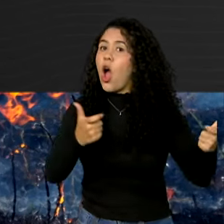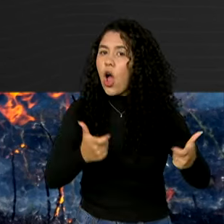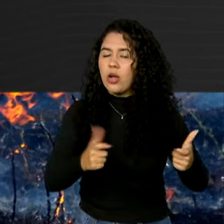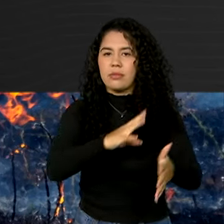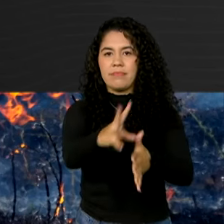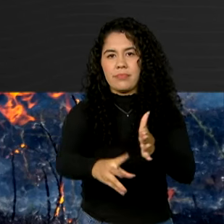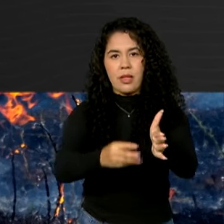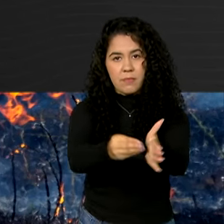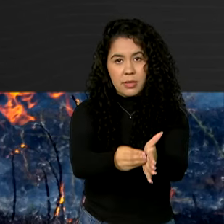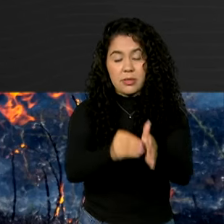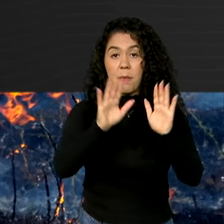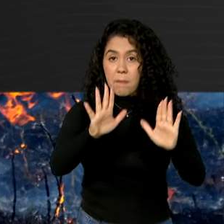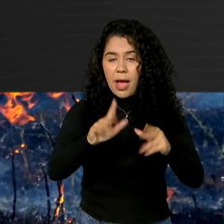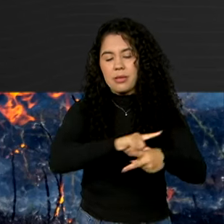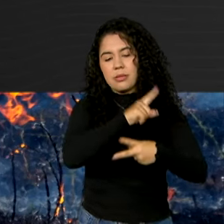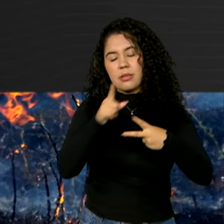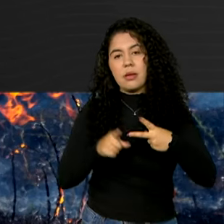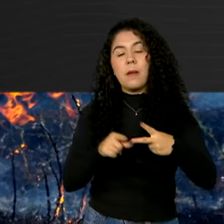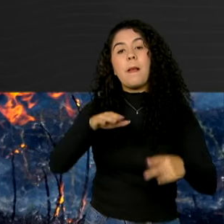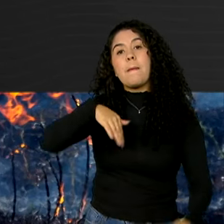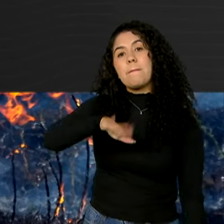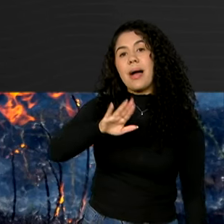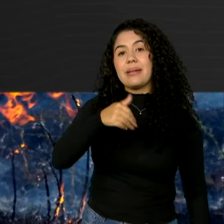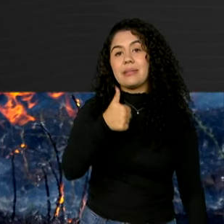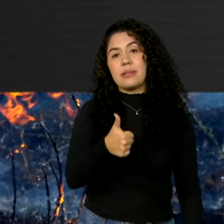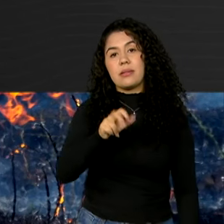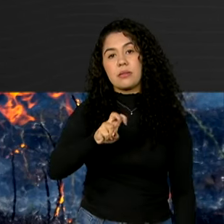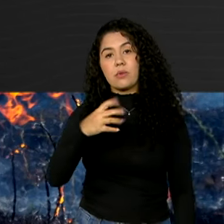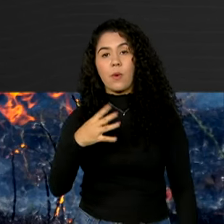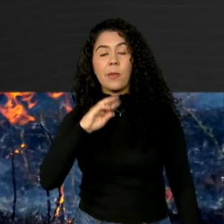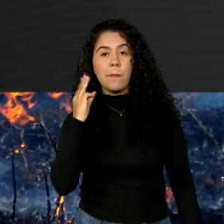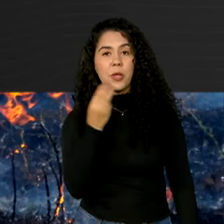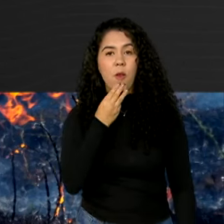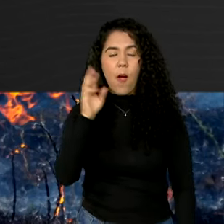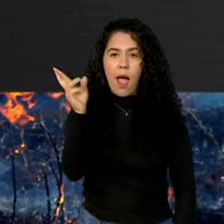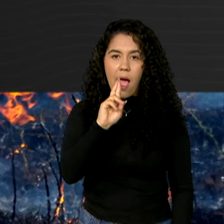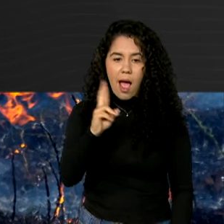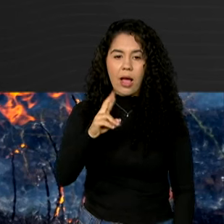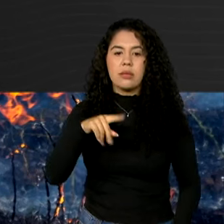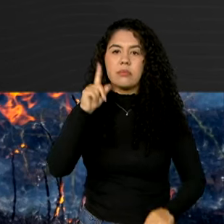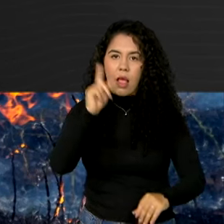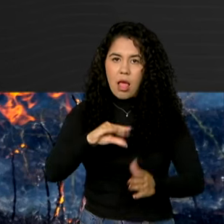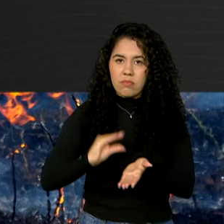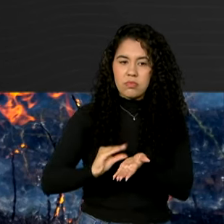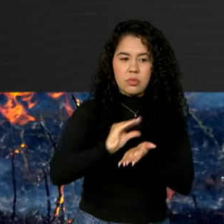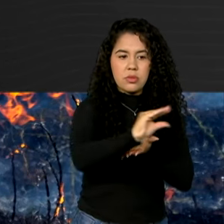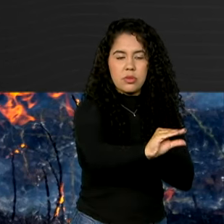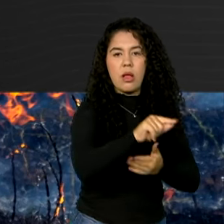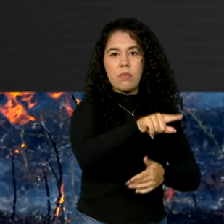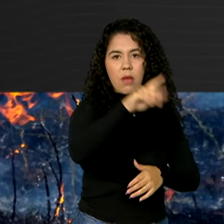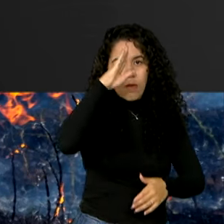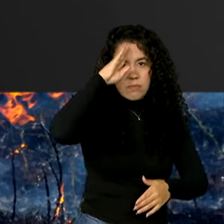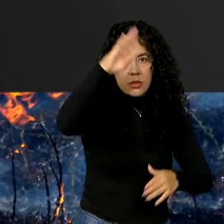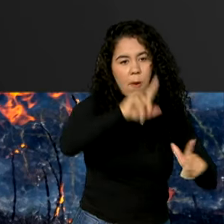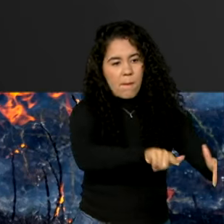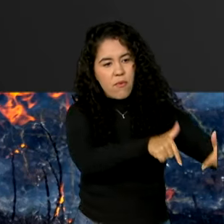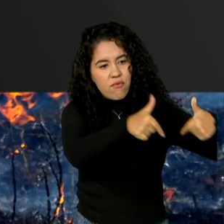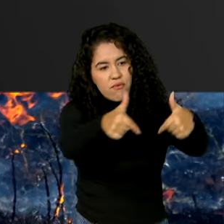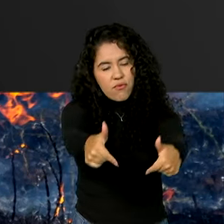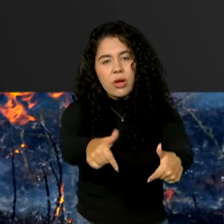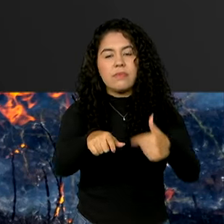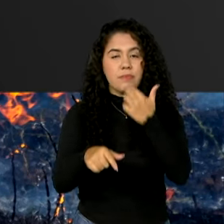Deste total, mais de 154 milhões de reais serão destinados às Forças Armadas para atuação na Amazônia Legal.